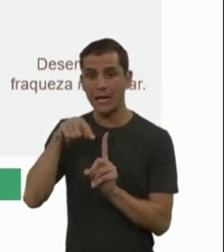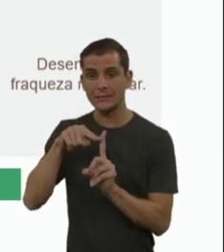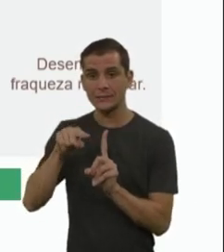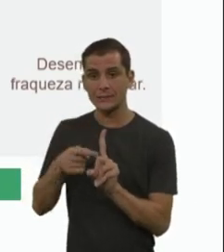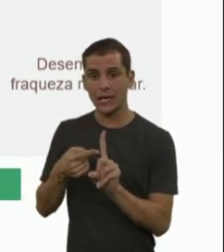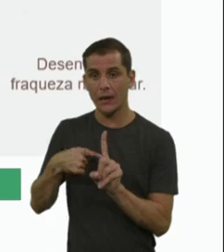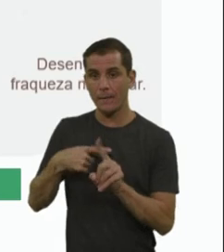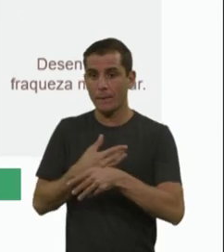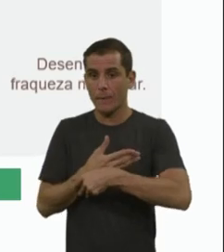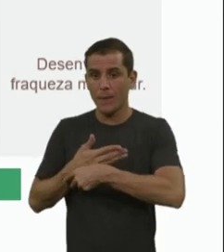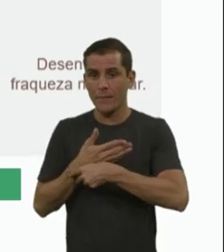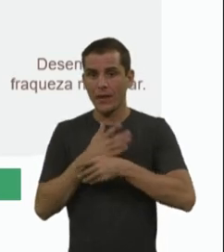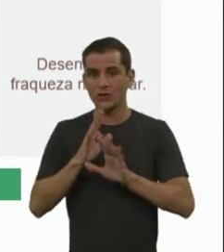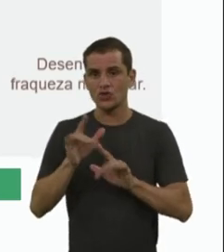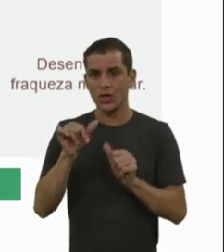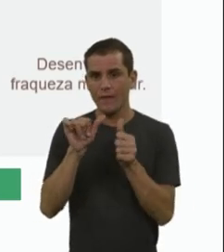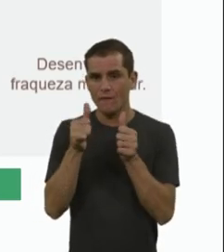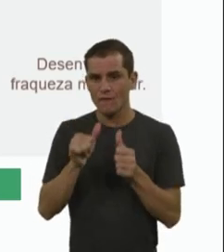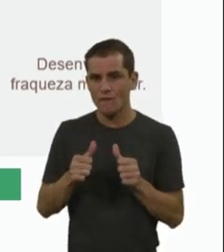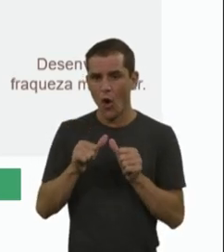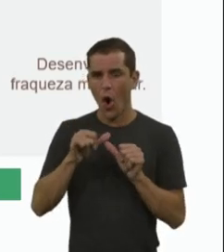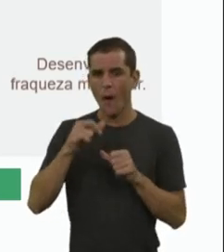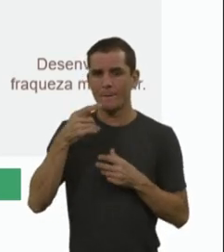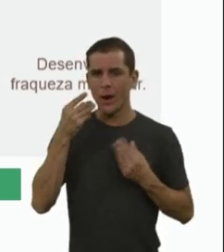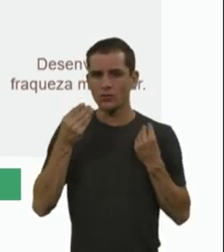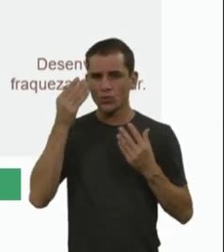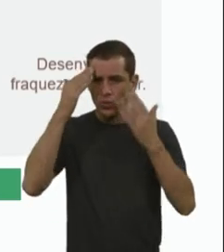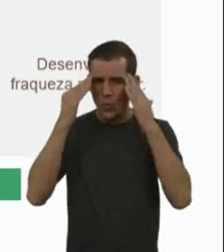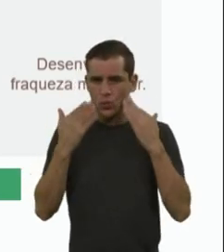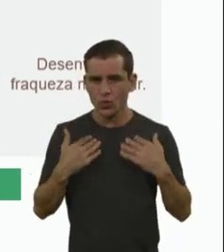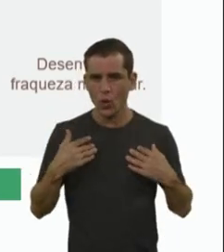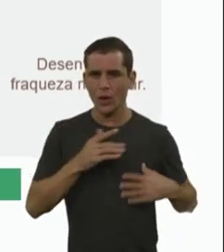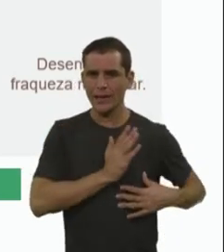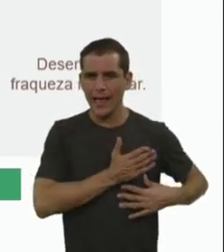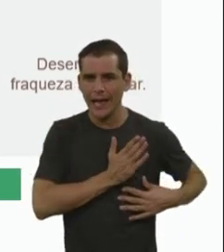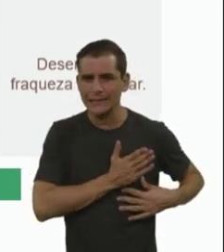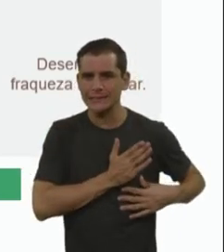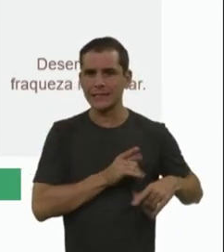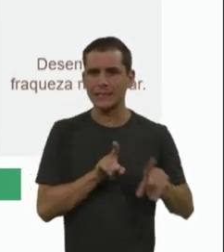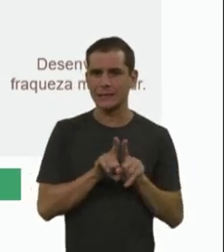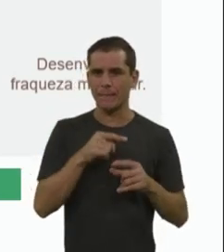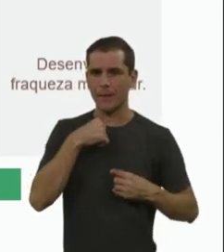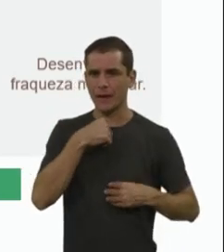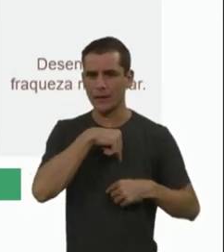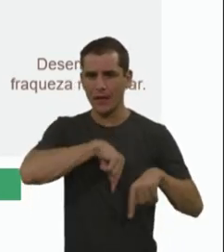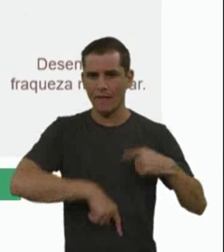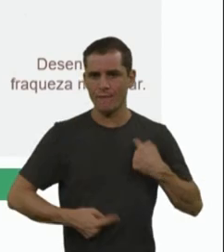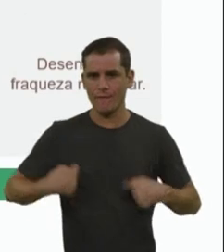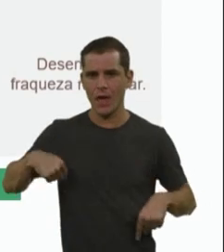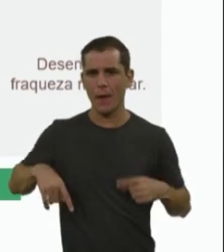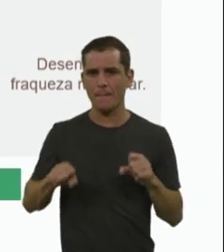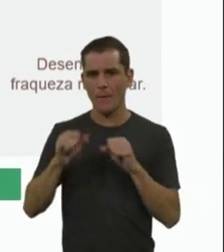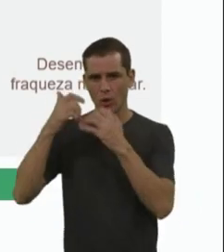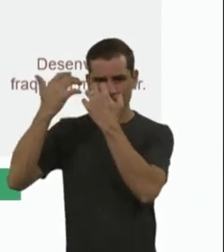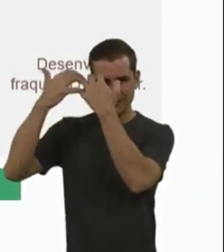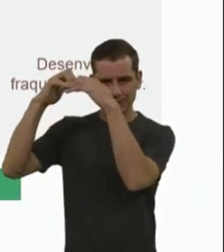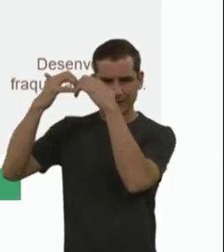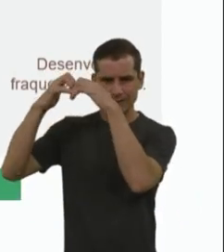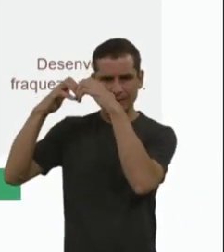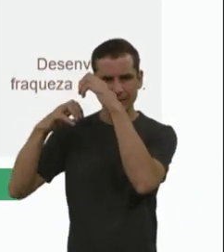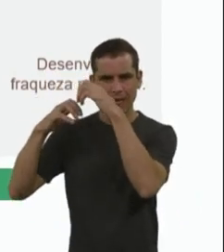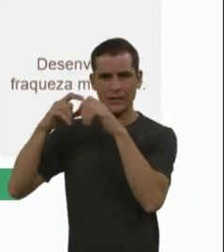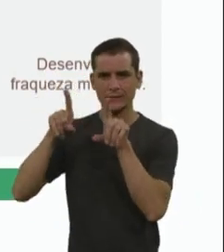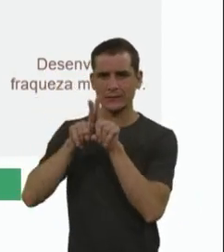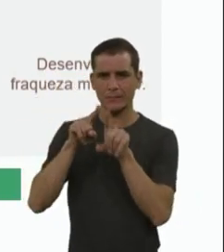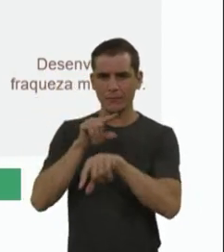malformações cardíacas, comunicações interateriais, comunicações interventriculares, podem ter malformações cerebrais, tem necrose de